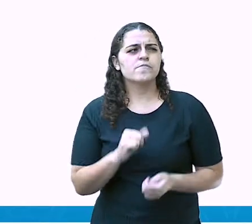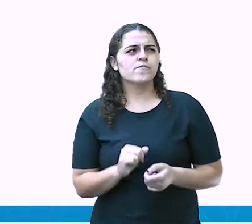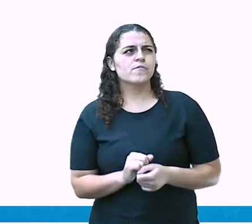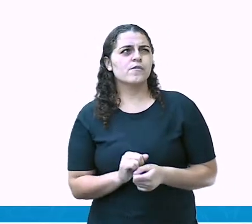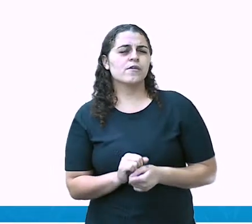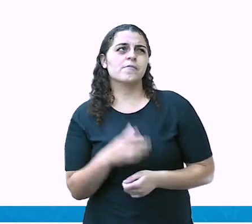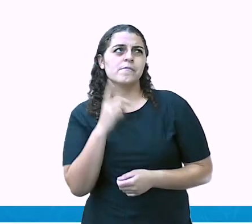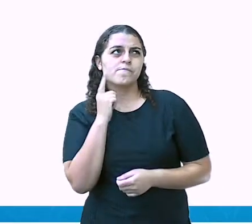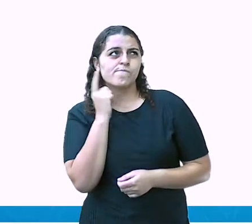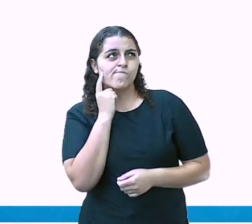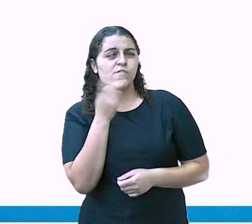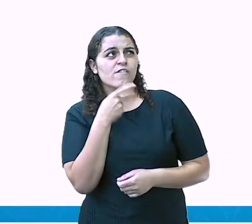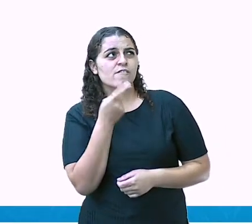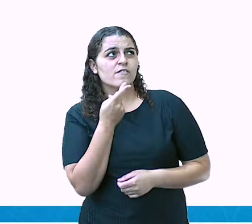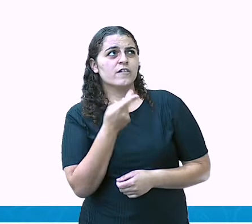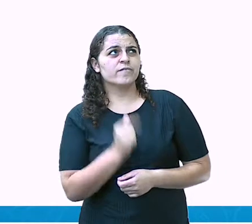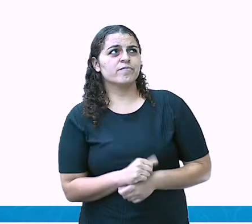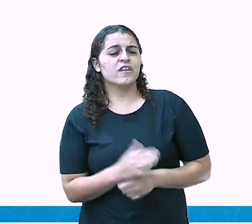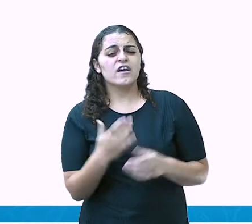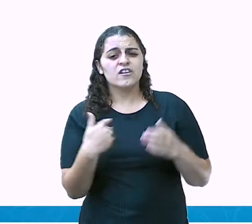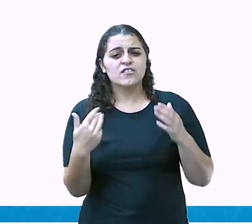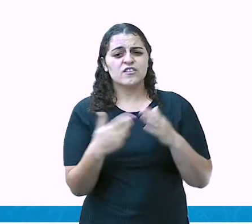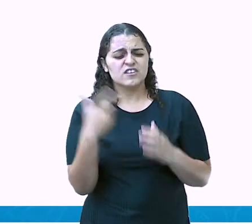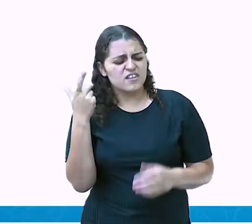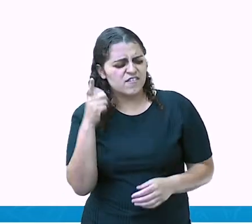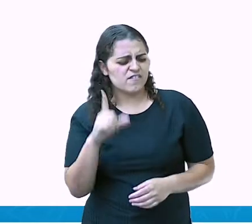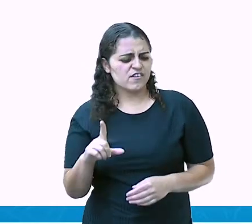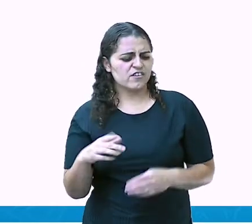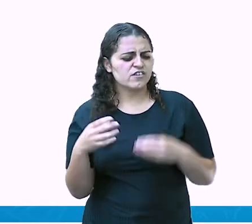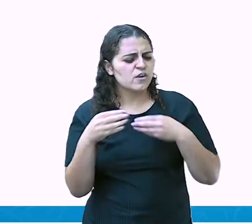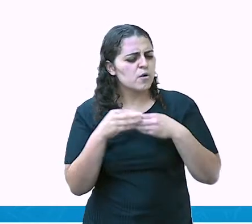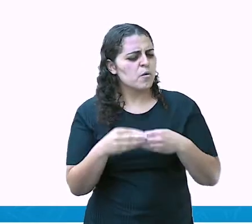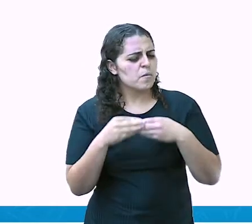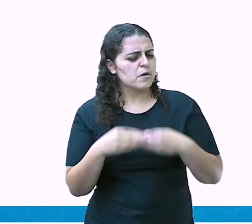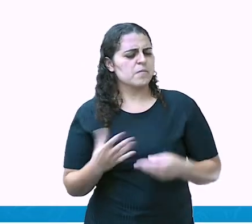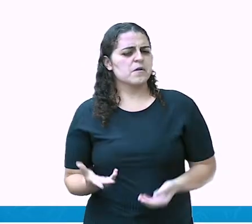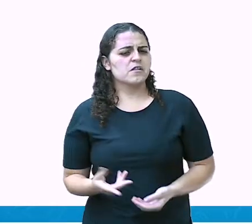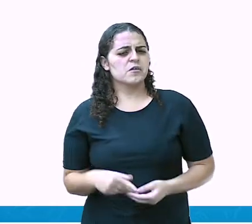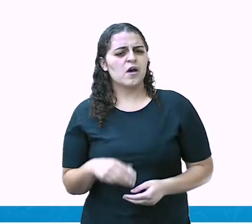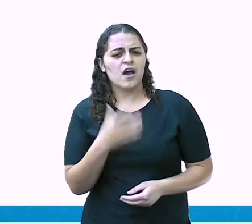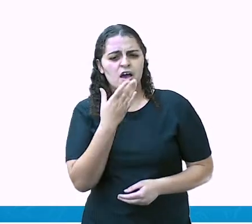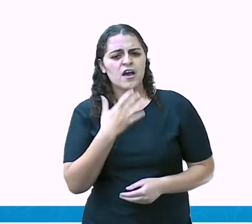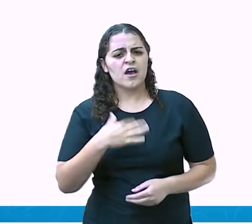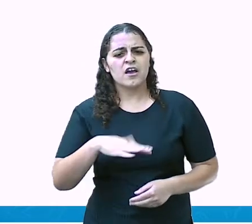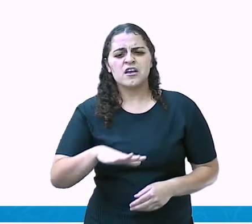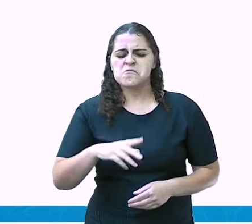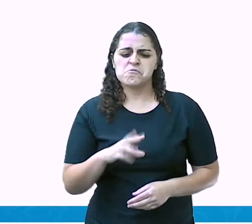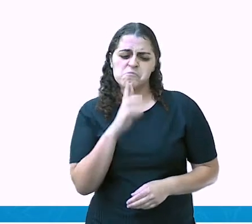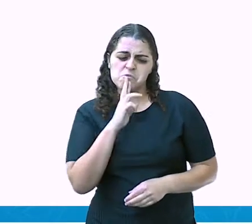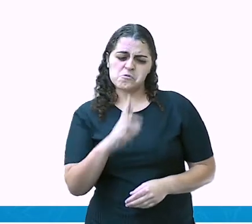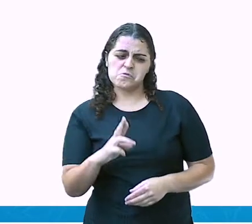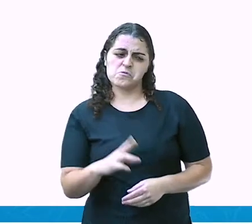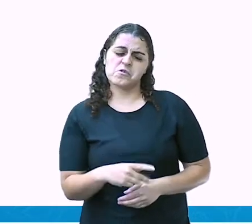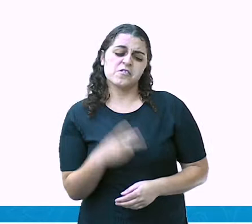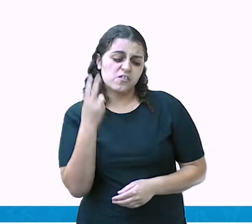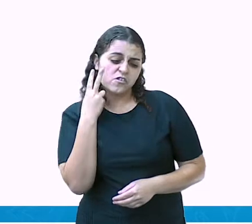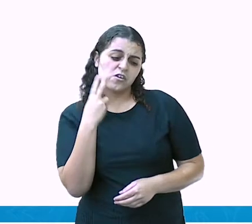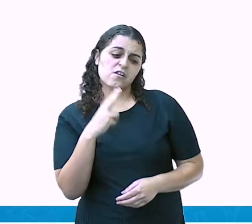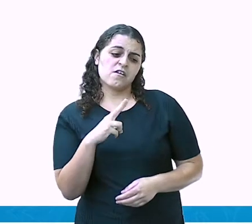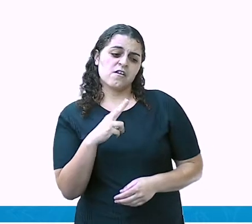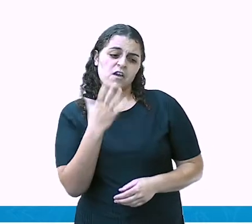e fala, nossa, mas todas as vezes que eu cumprimento, que eu chego, ela não me responde, mas eu já vi essa criança